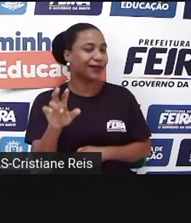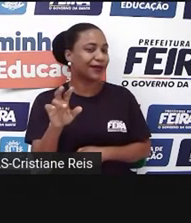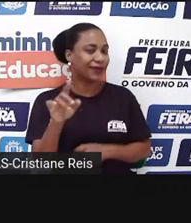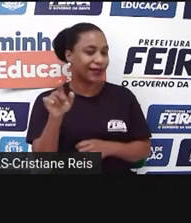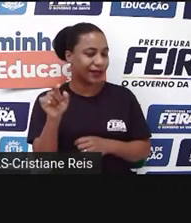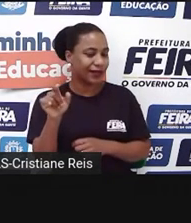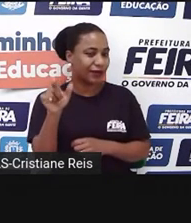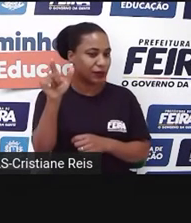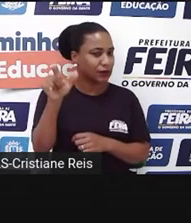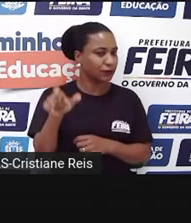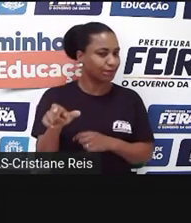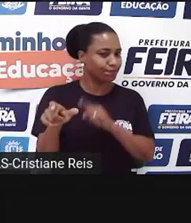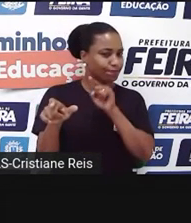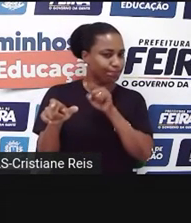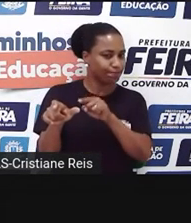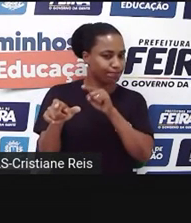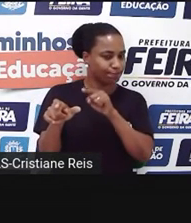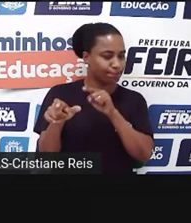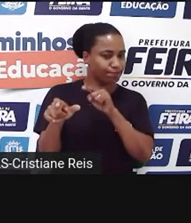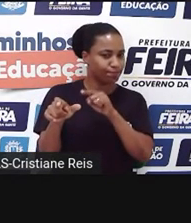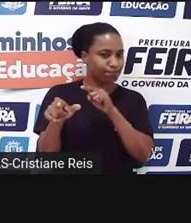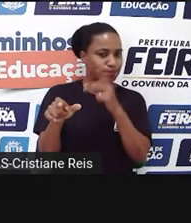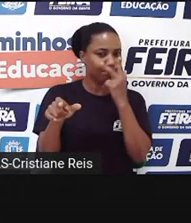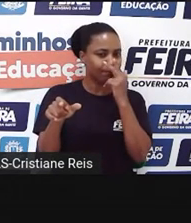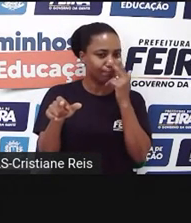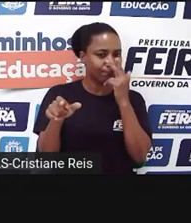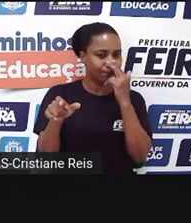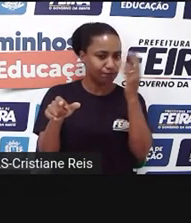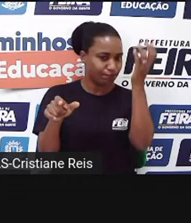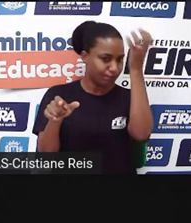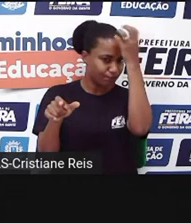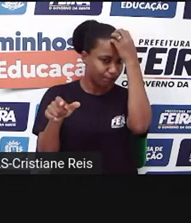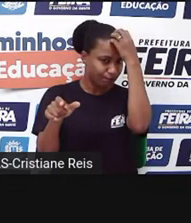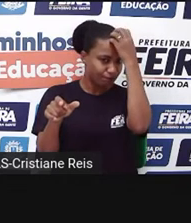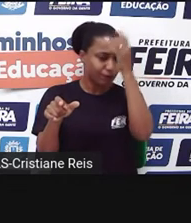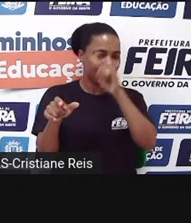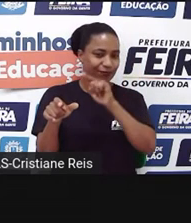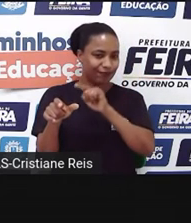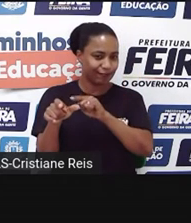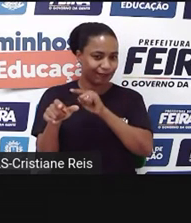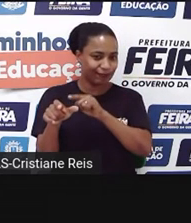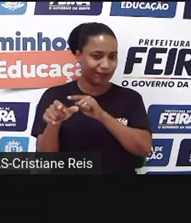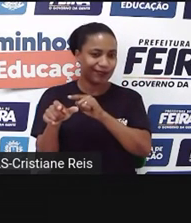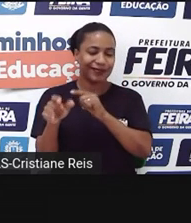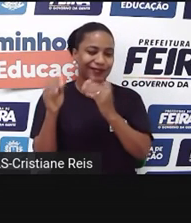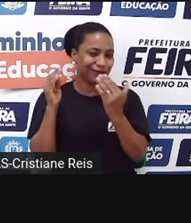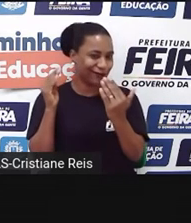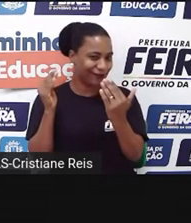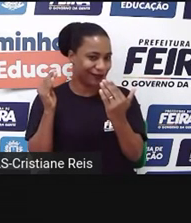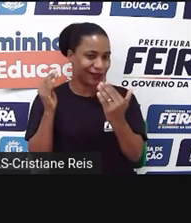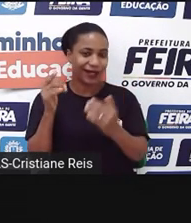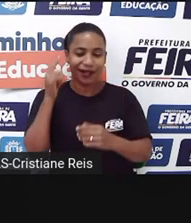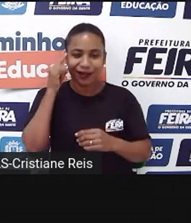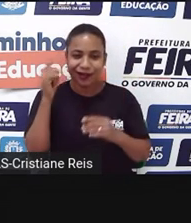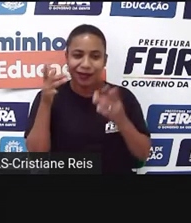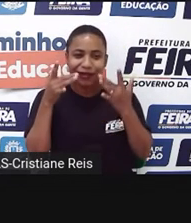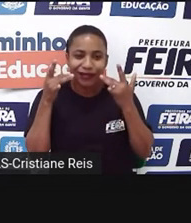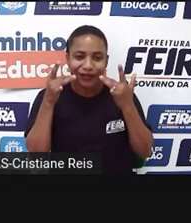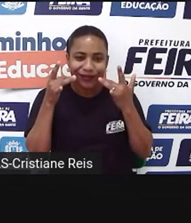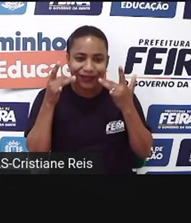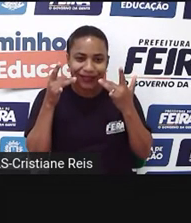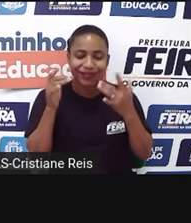Lembram que lá na história do Hamlet, quem foi? Foi o Claudius, né? Que passou a ser o padrasto de Hamlet.